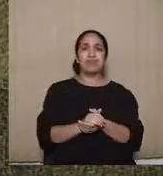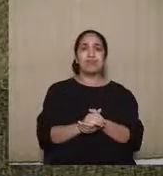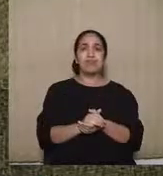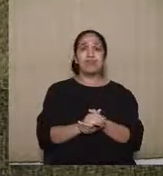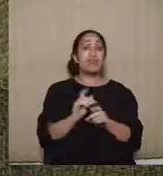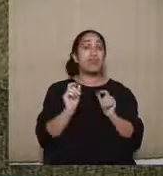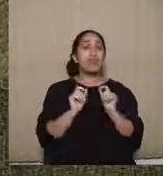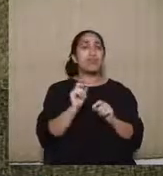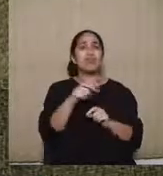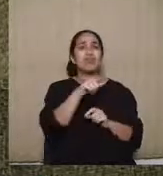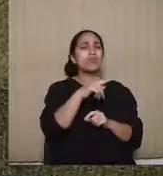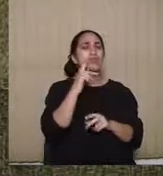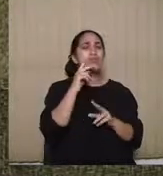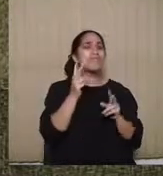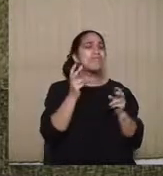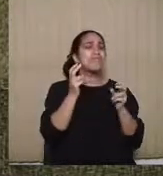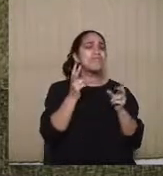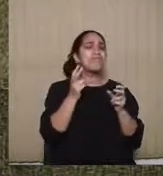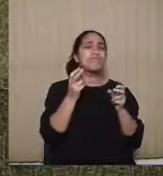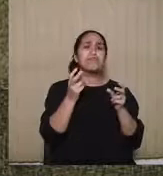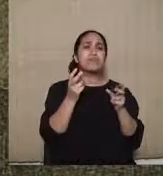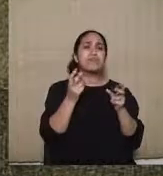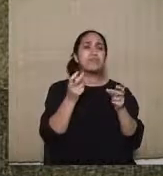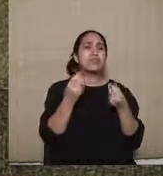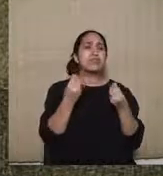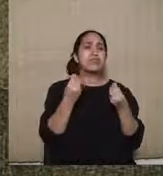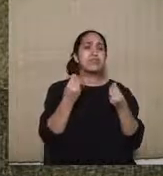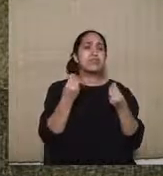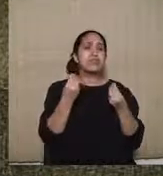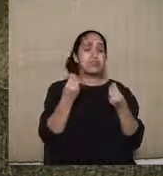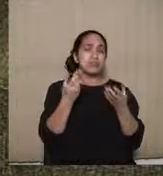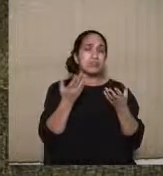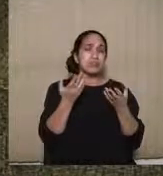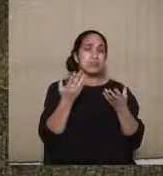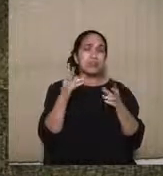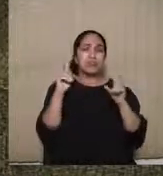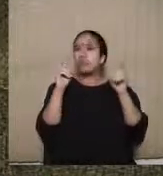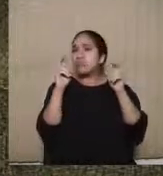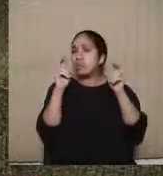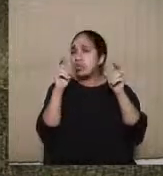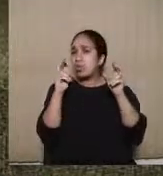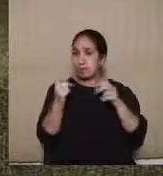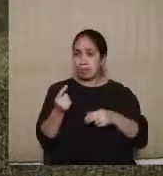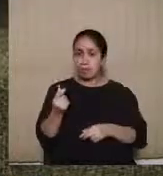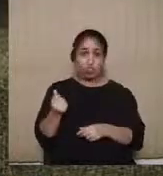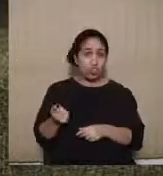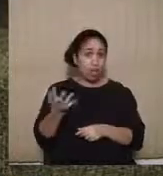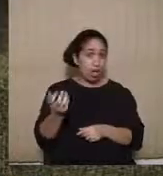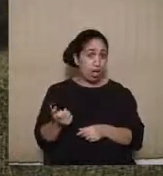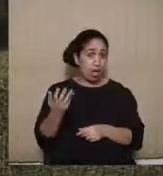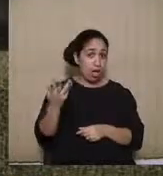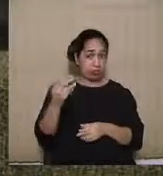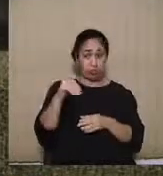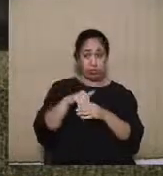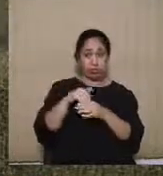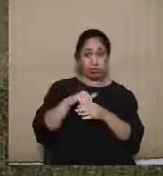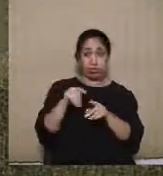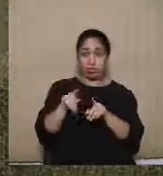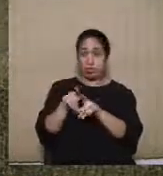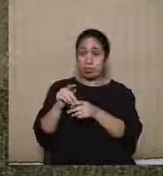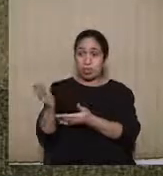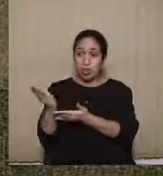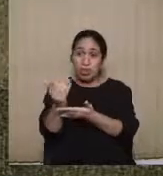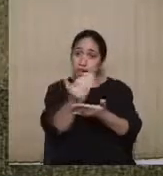a mesa enxerga como, dentro do tema de gastos eleitorais e captação de gastos,